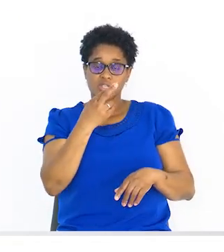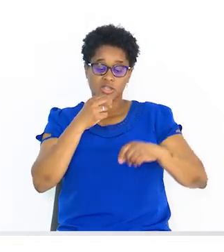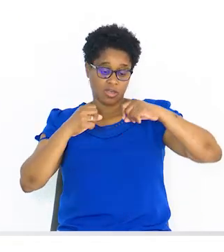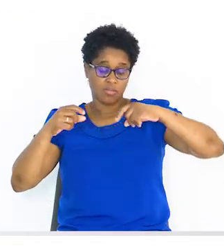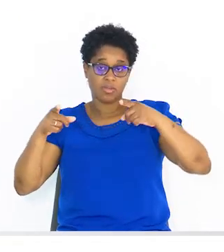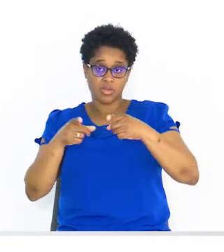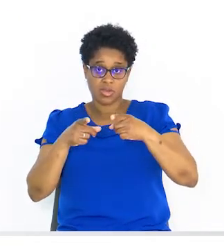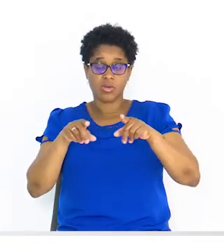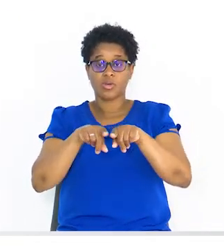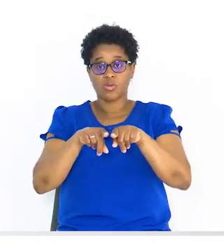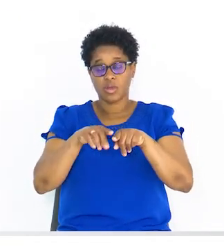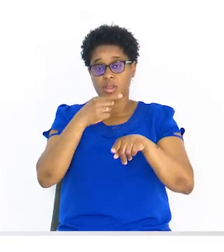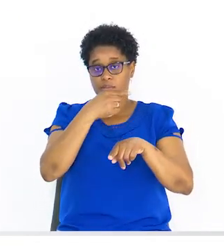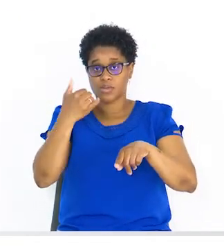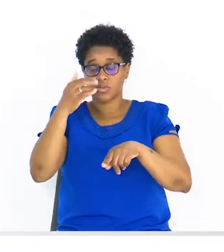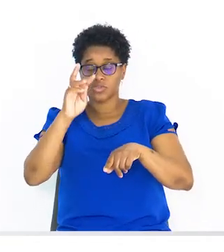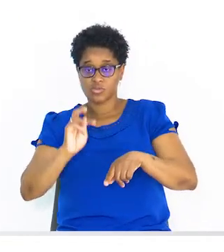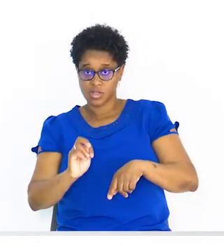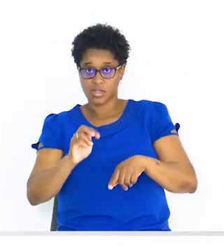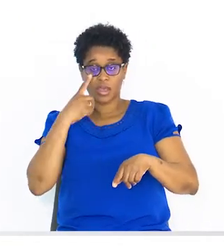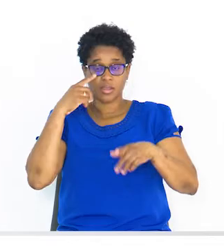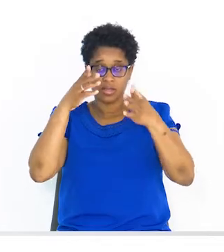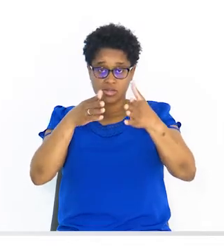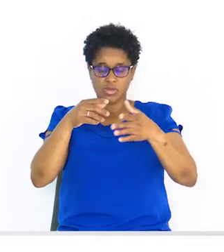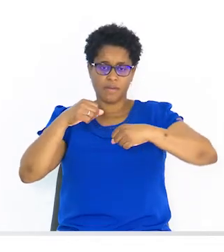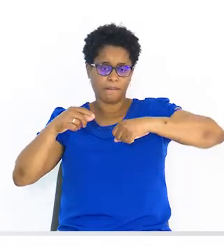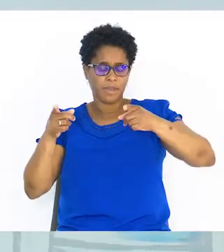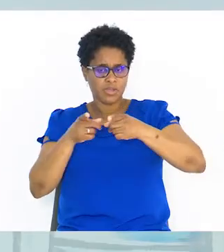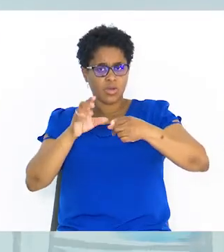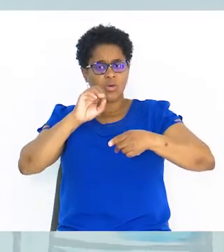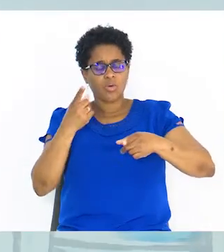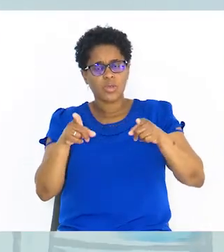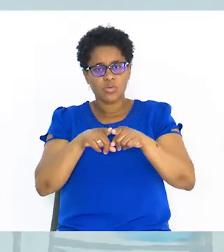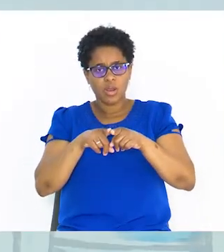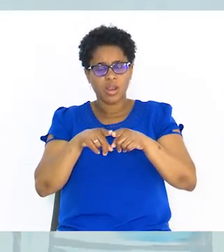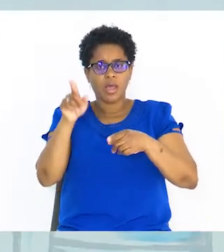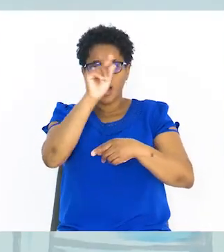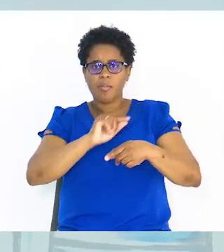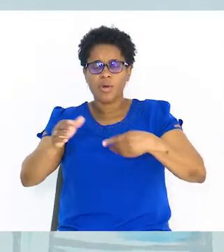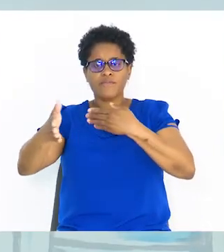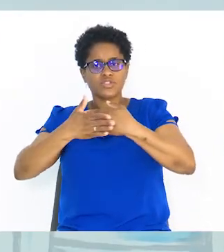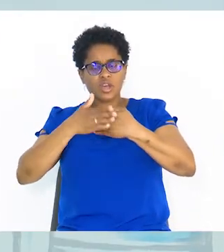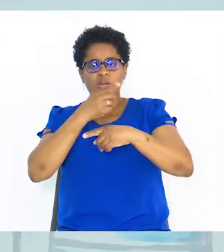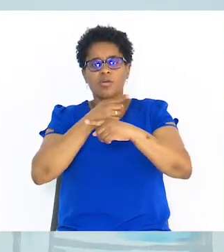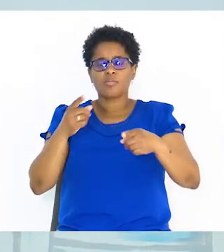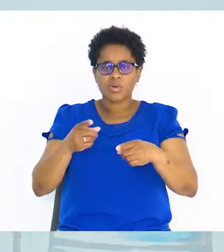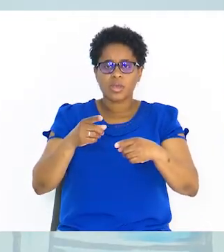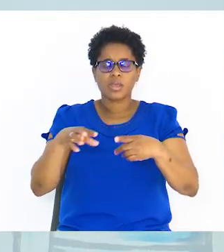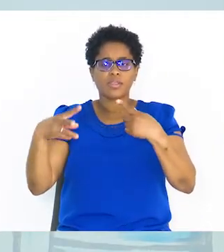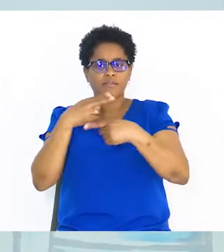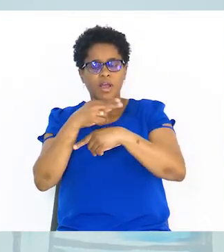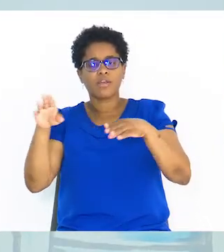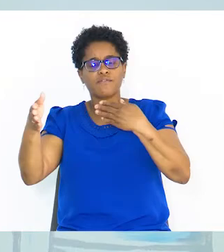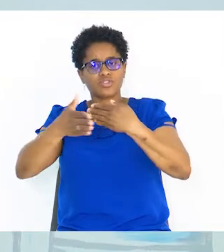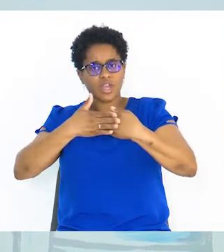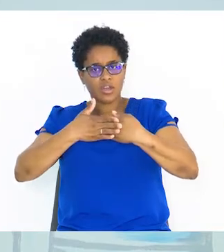menos 2 sobre 3. Atenção! Menor ou igual, a bola é fechada, porque o intervalo é fechado,